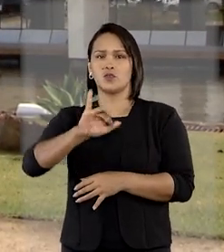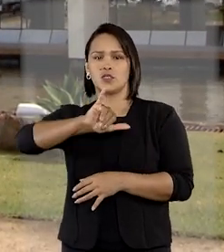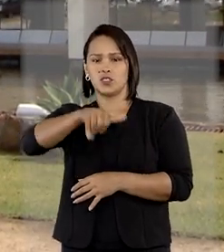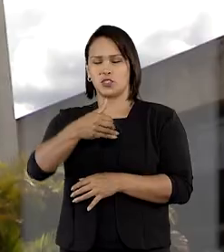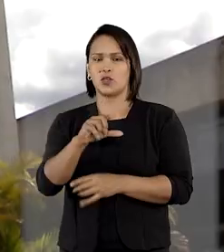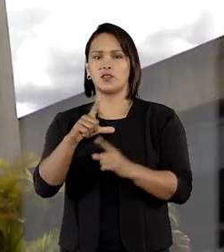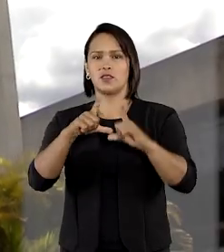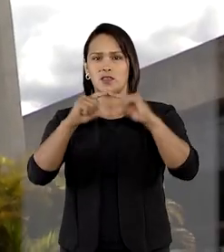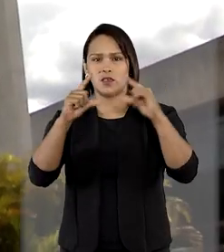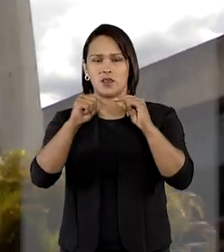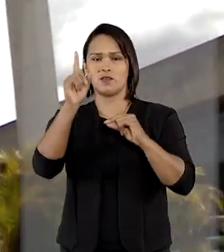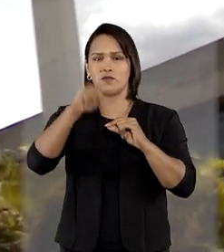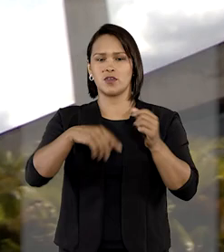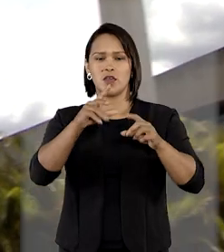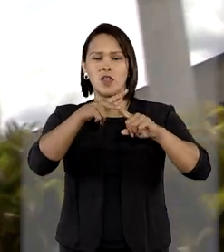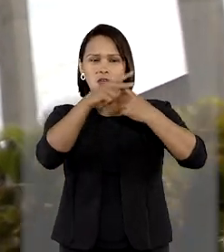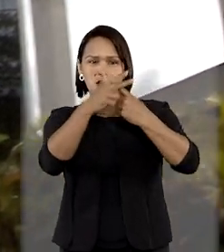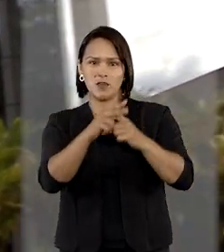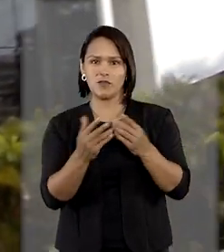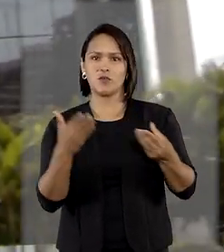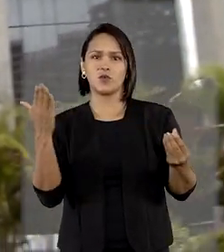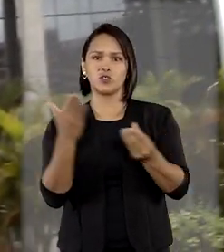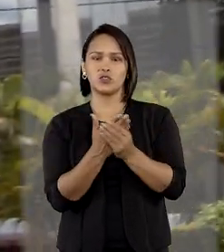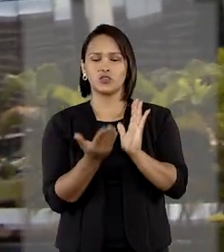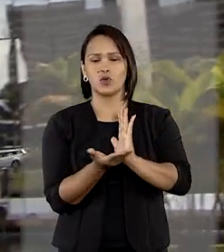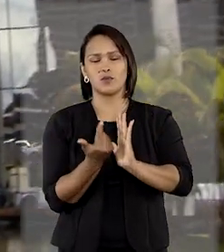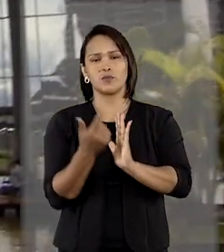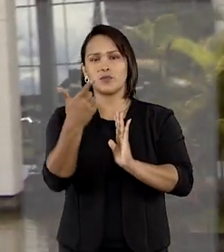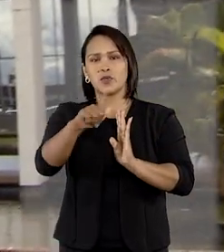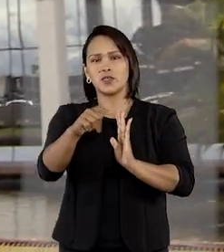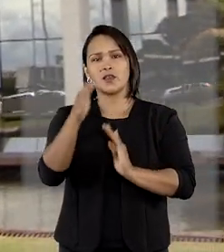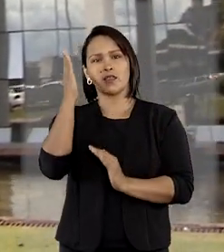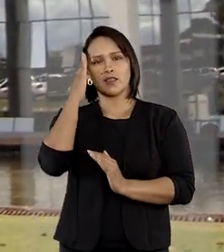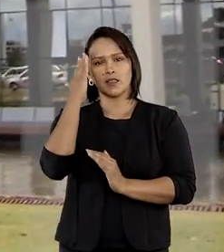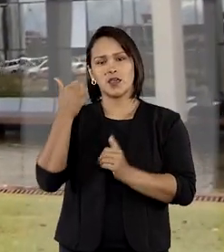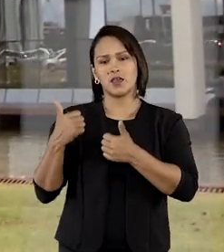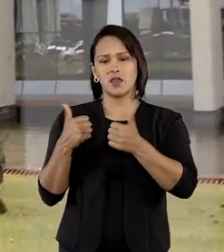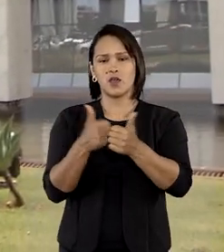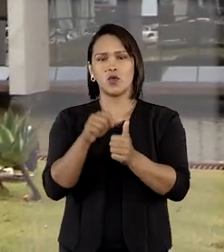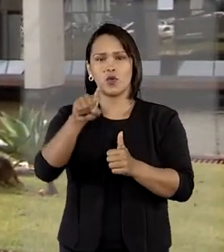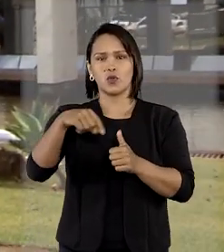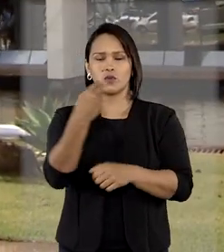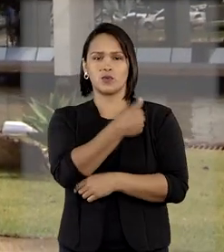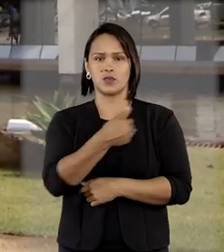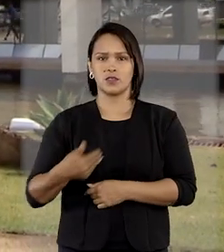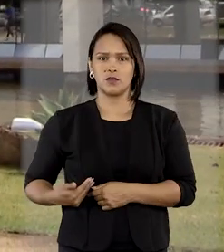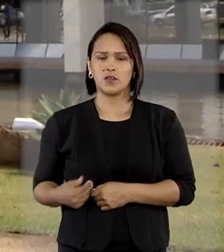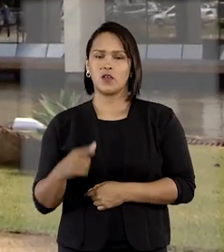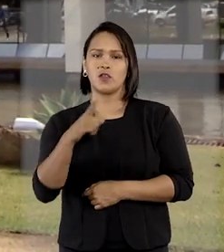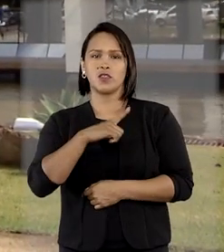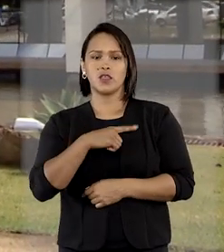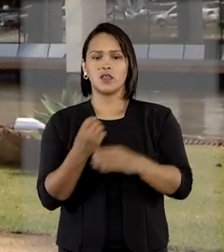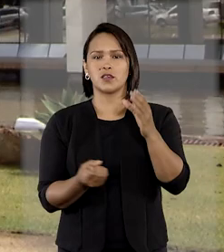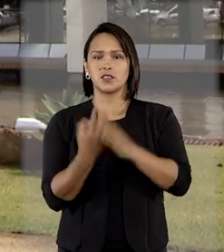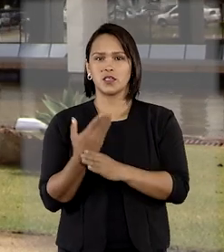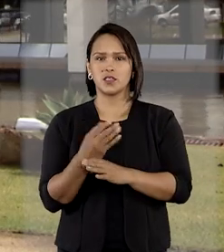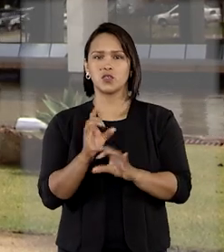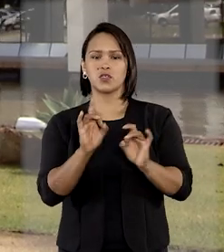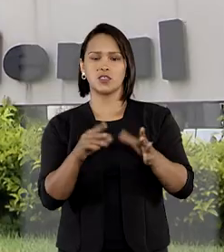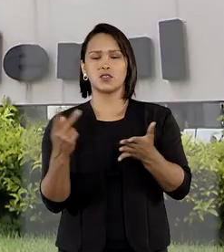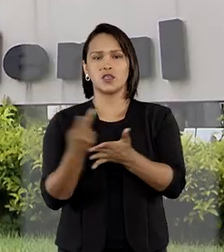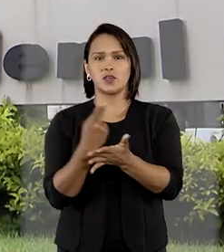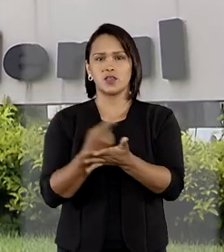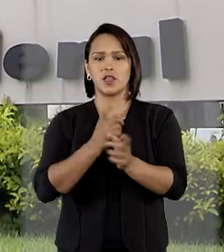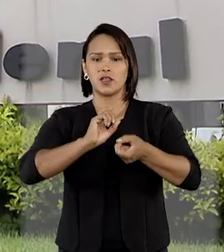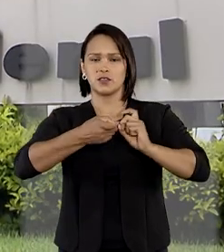e julgou a ação improcedente por entender que a conduta do ex-governador teria natureza de mera irregularidade administrativa,